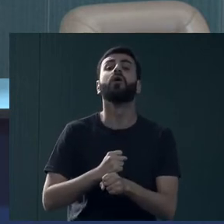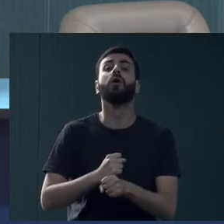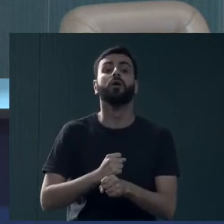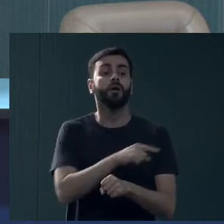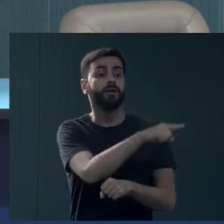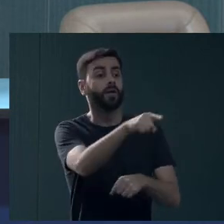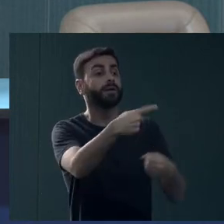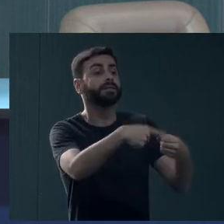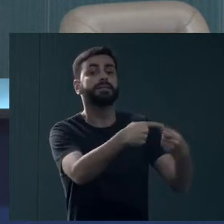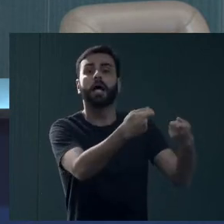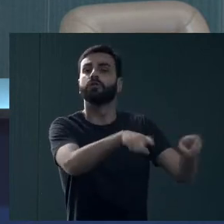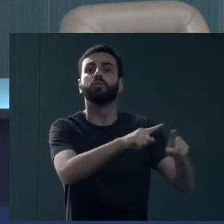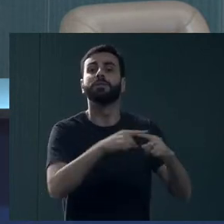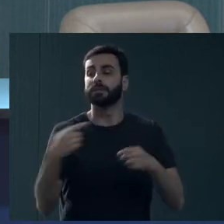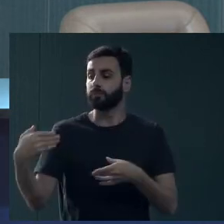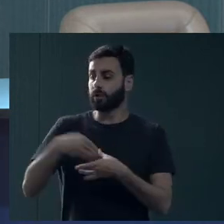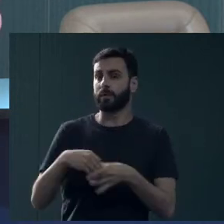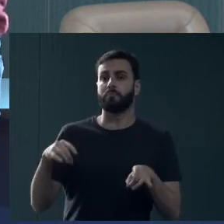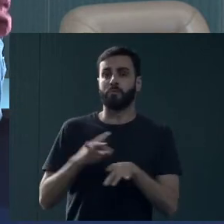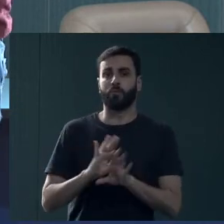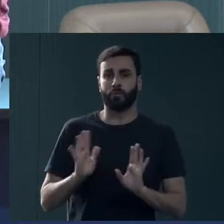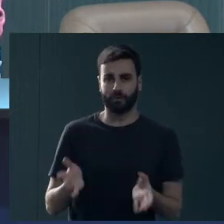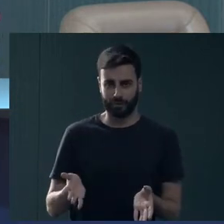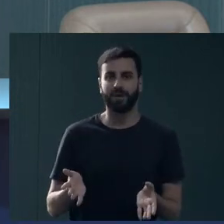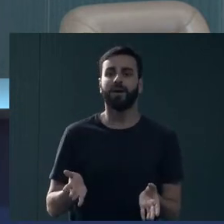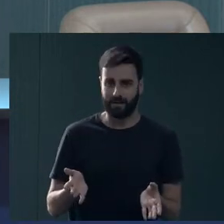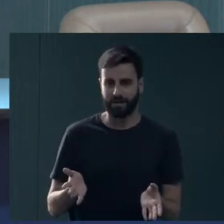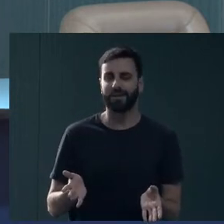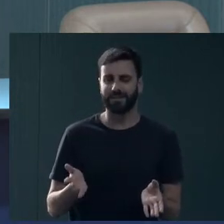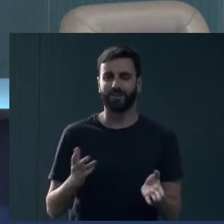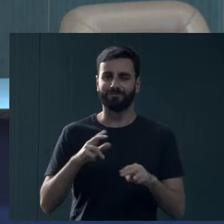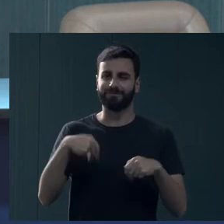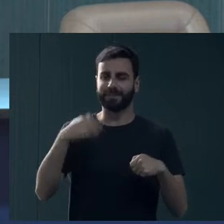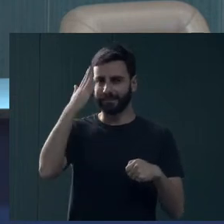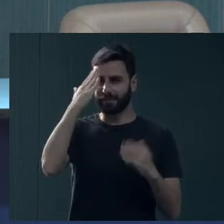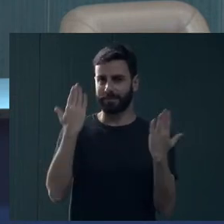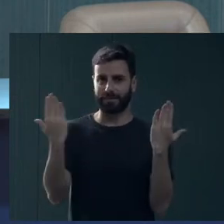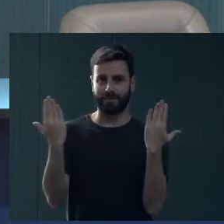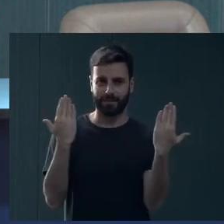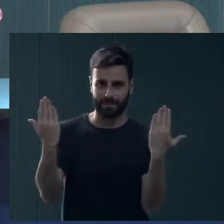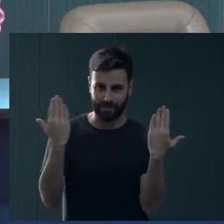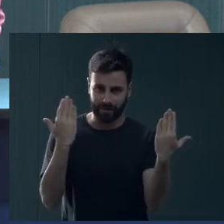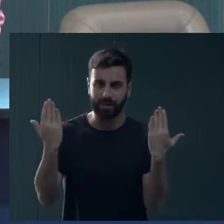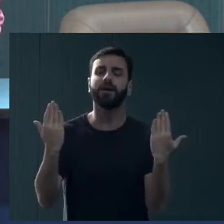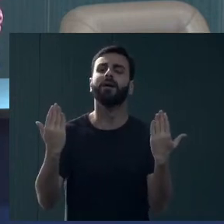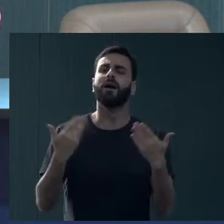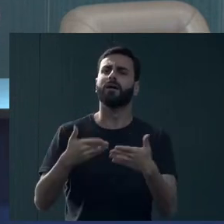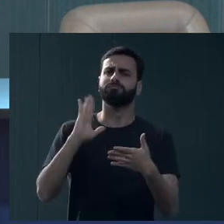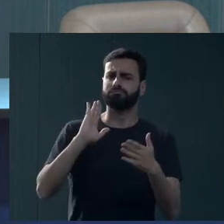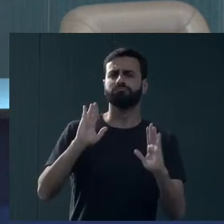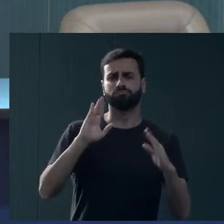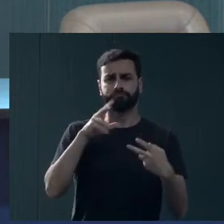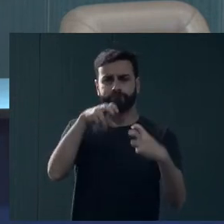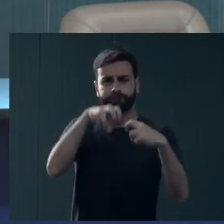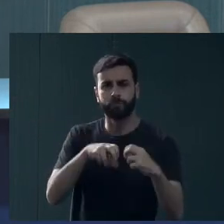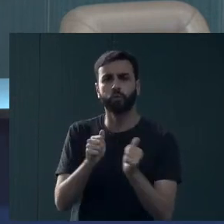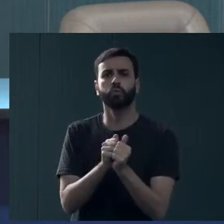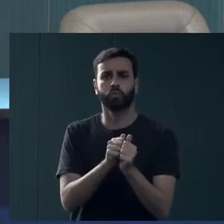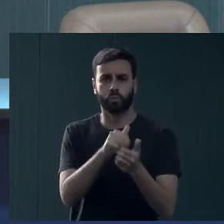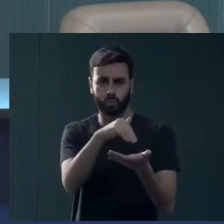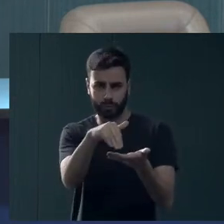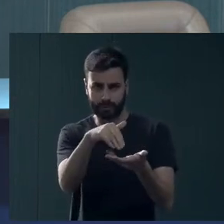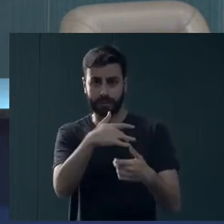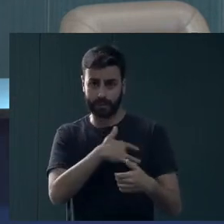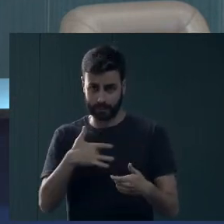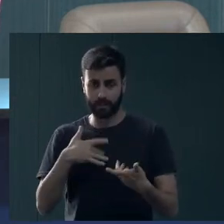que a cidade teria que realizar. Então, essa analogia, a gente vem discutindo isso em um diálogo muito tranquilo com a secretaria, que é